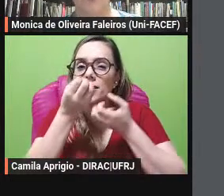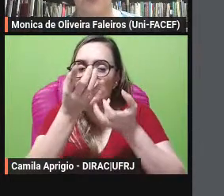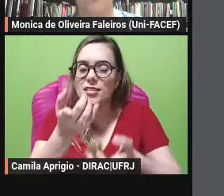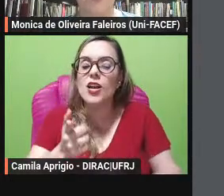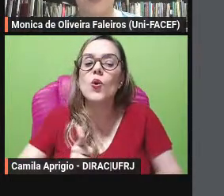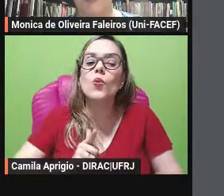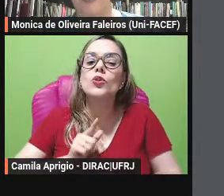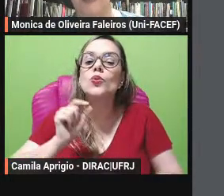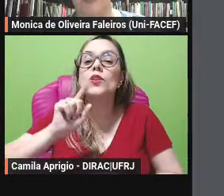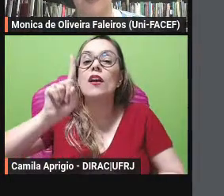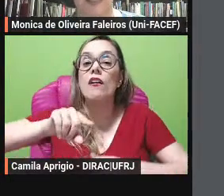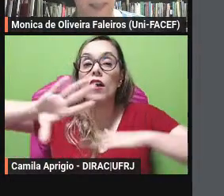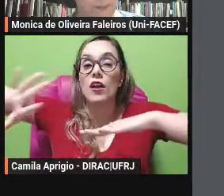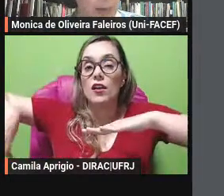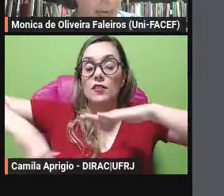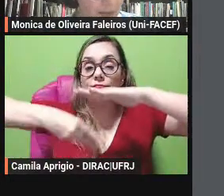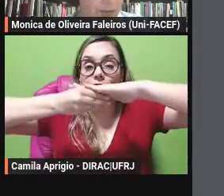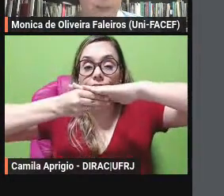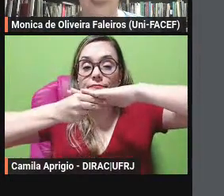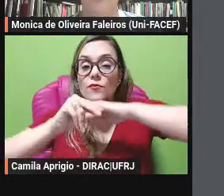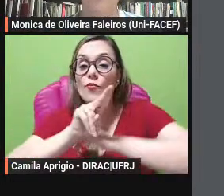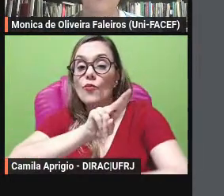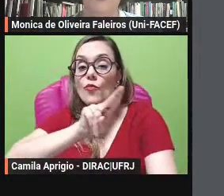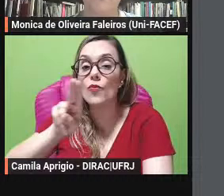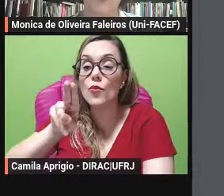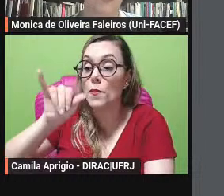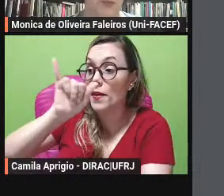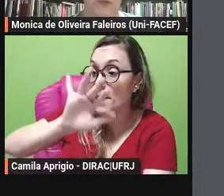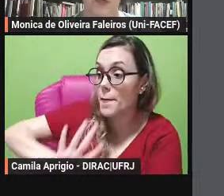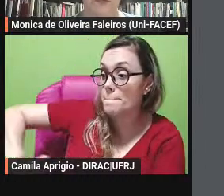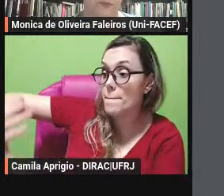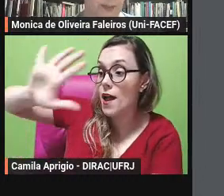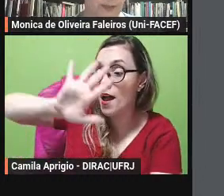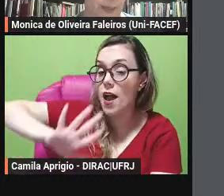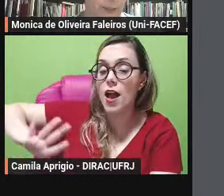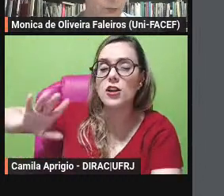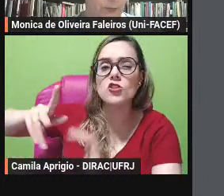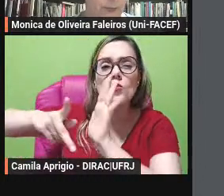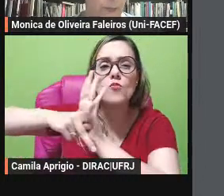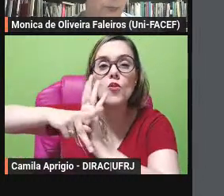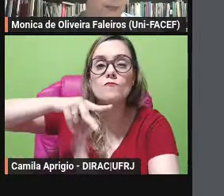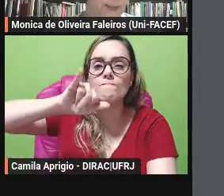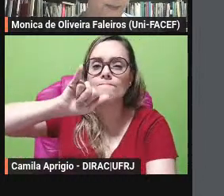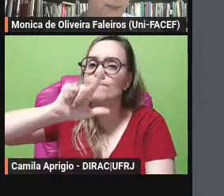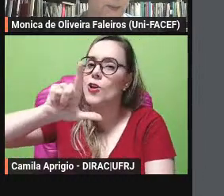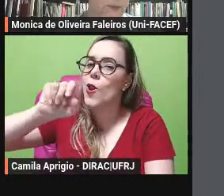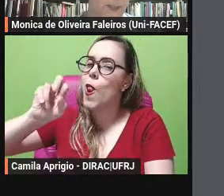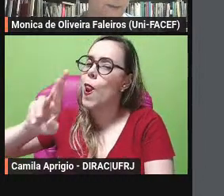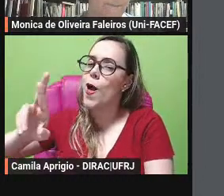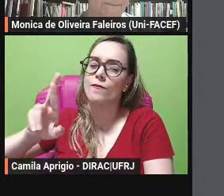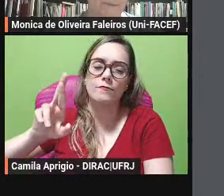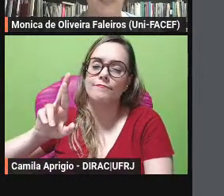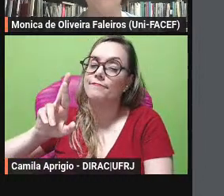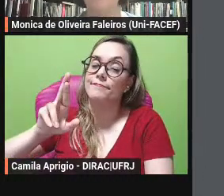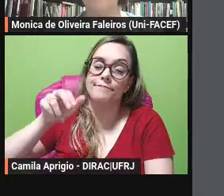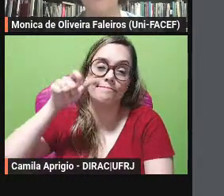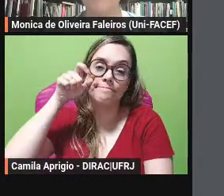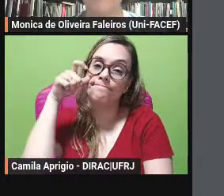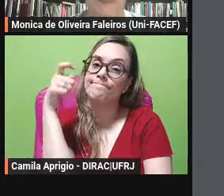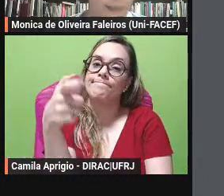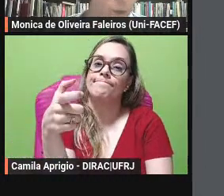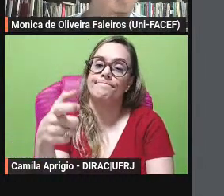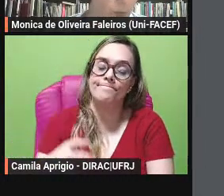repositório de imagens produzidas pelo Milor fantástico muito interessante em